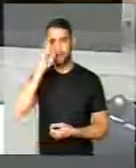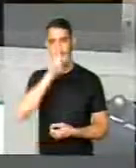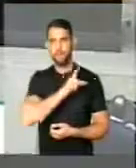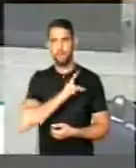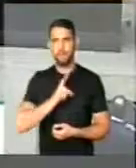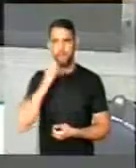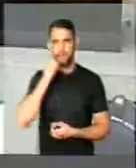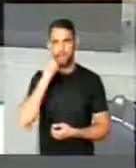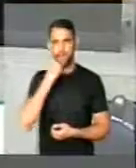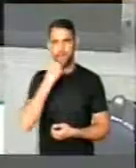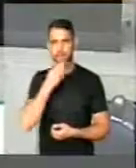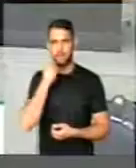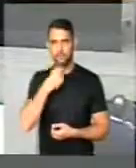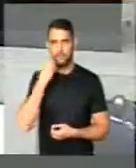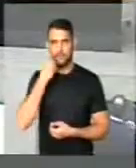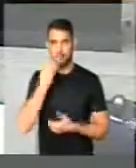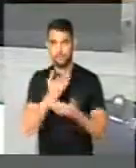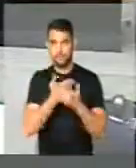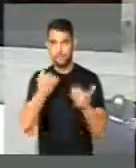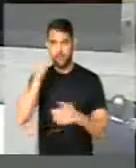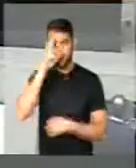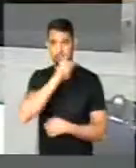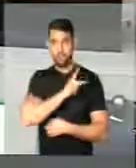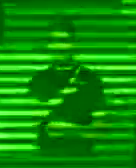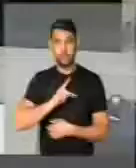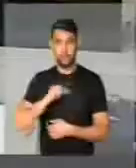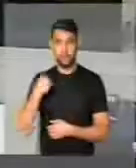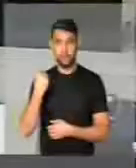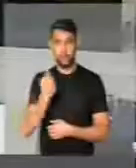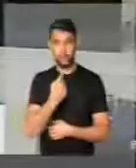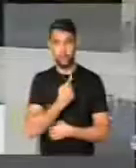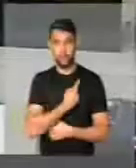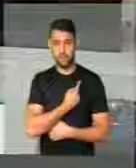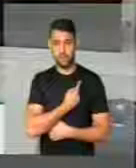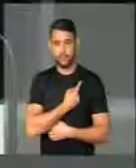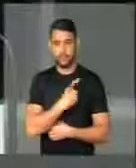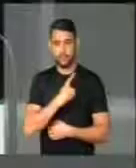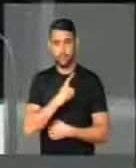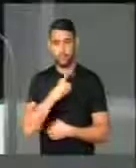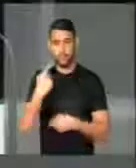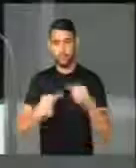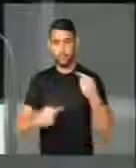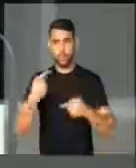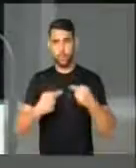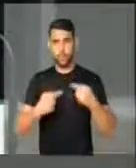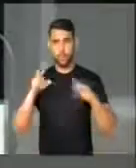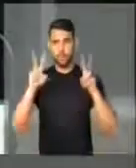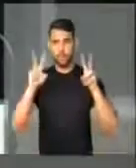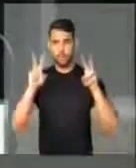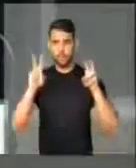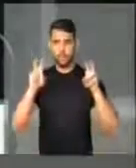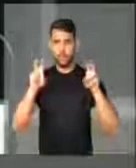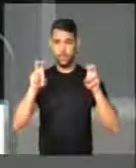Presidente, deputados, deputadas, Sr. Presidente, nós temos tratado aqui de temas